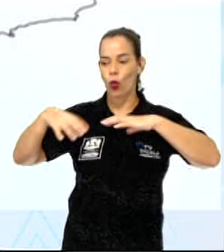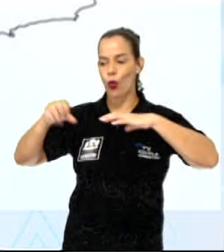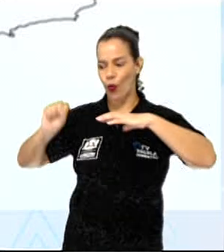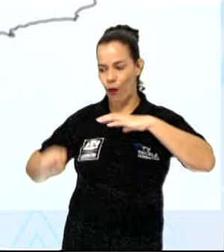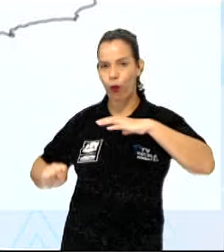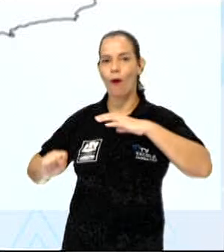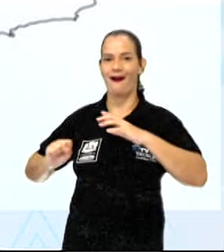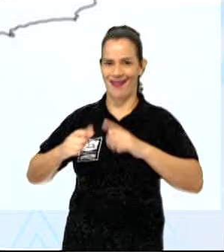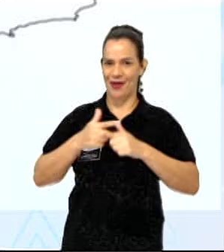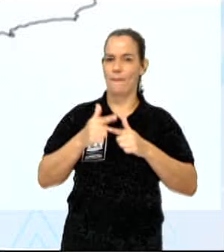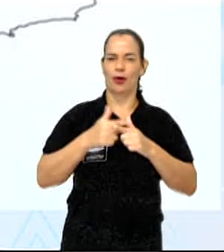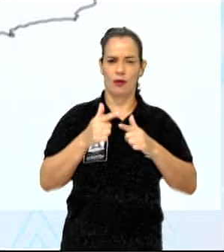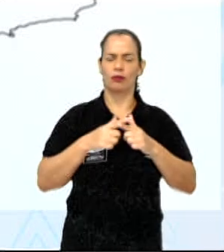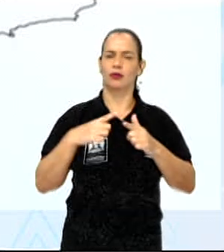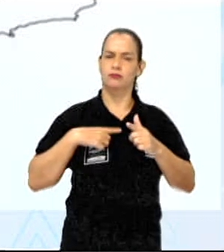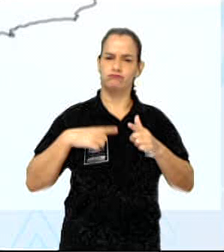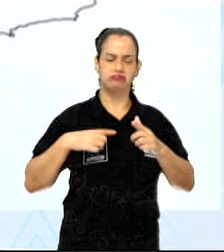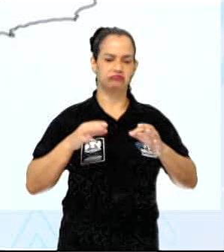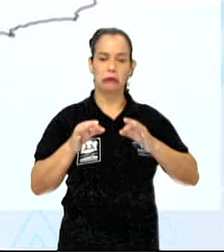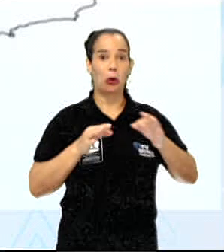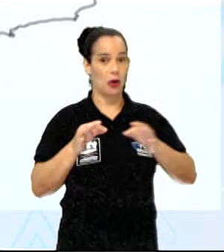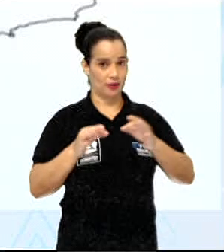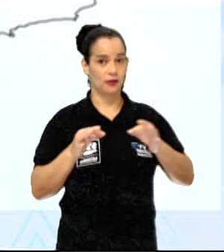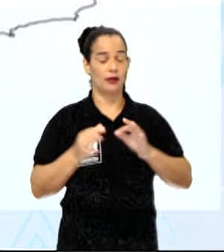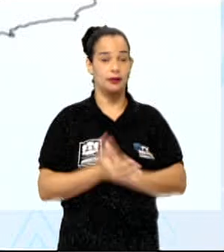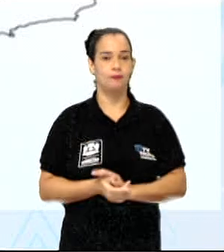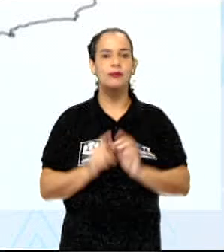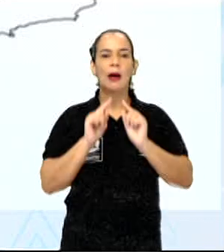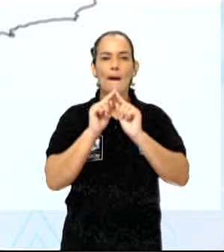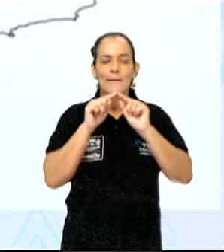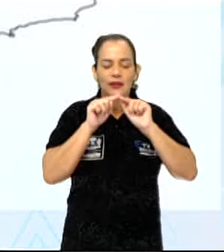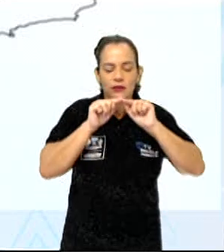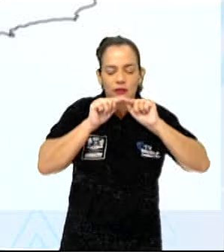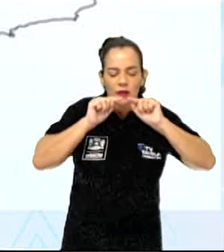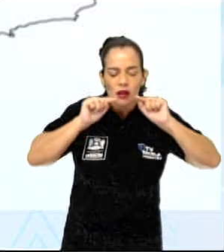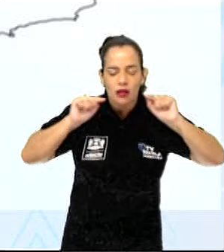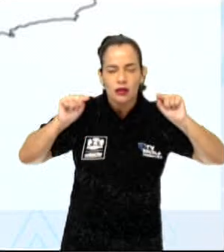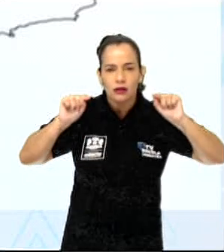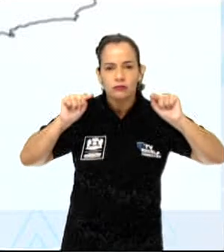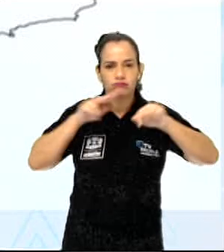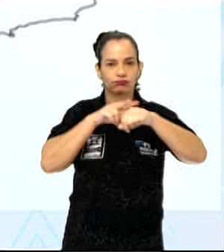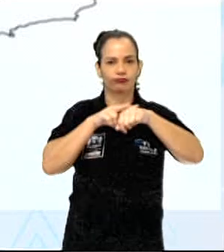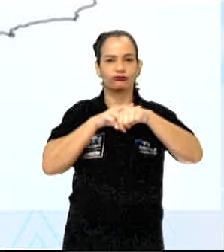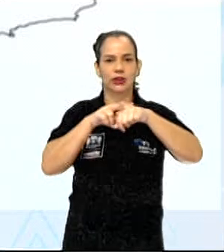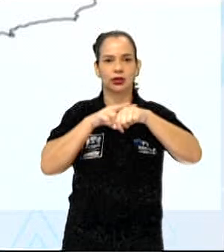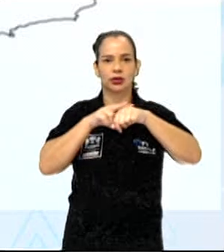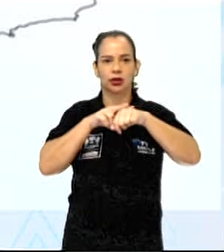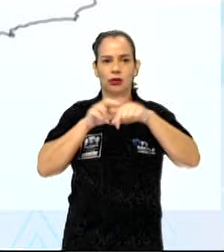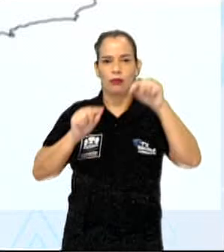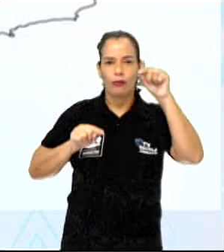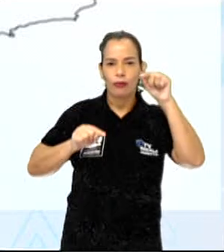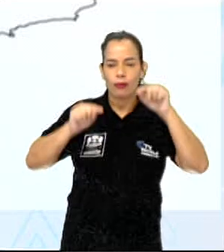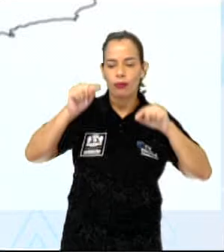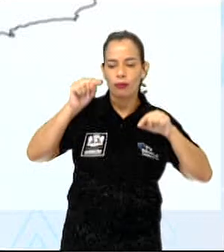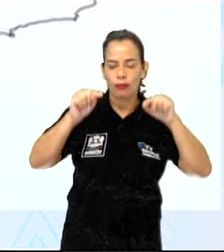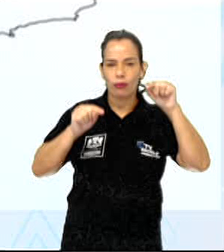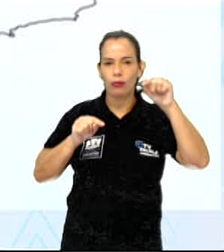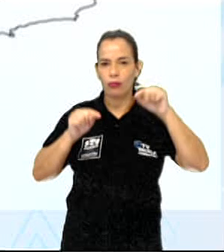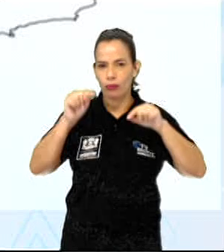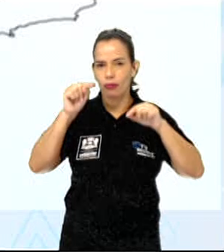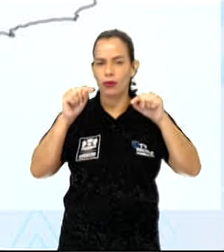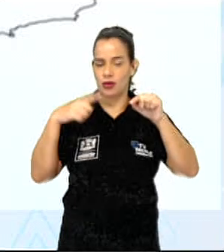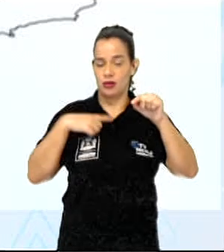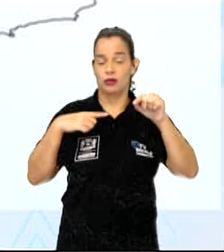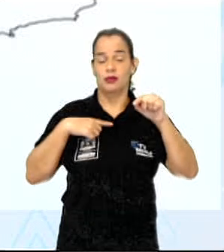São chuvas bem distribuídas. Mas essa linha verdinha que está subindo e descendo, ela corresponde à linha